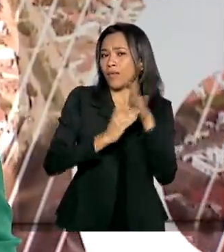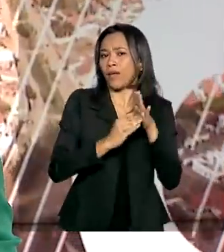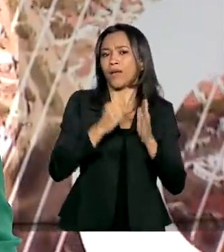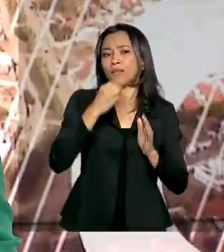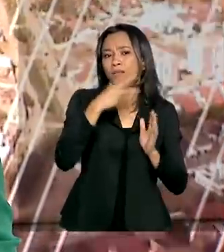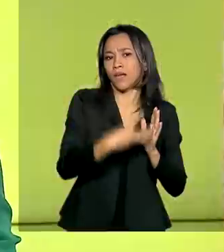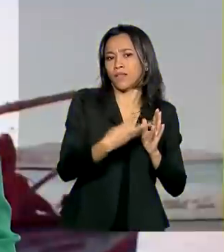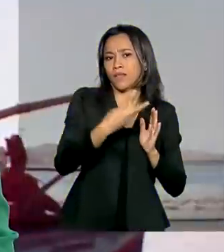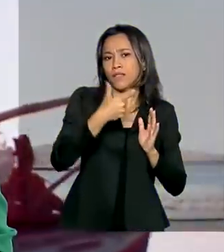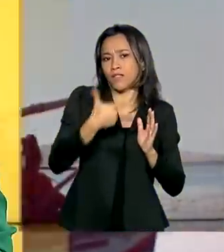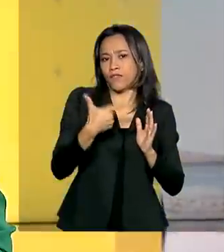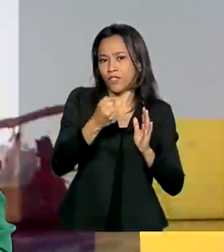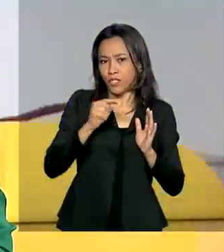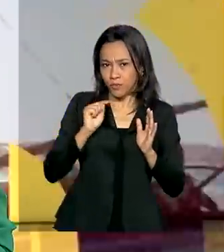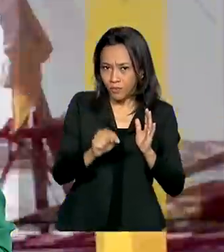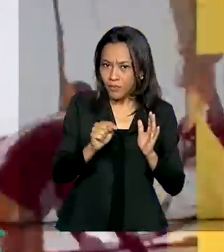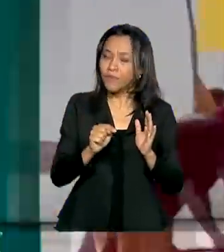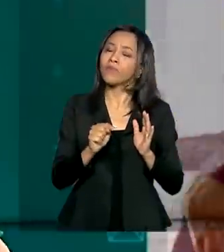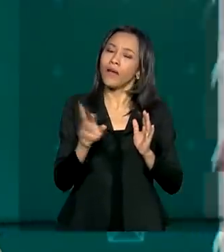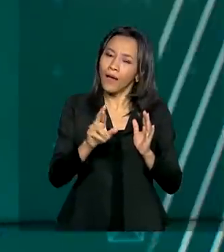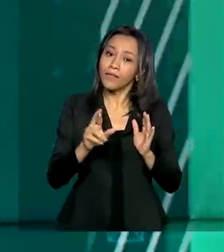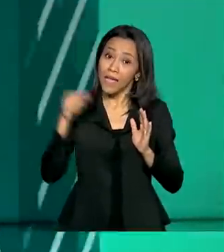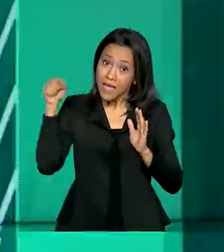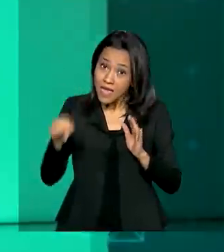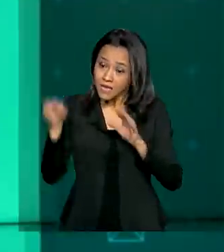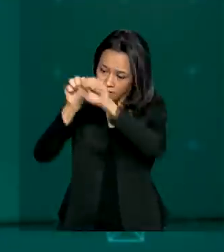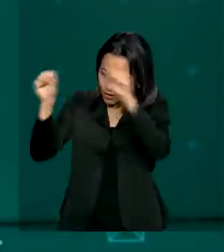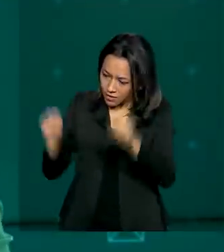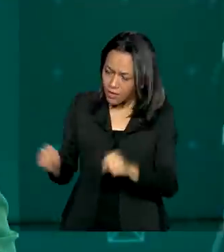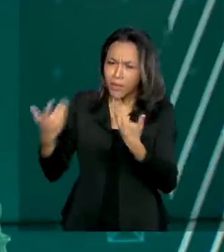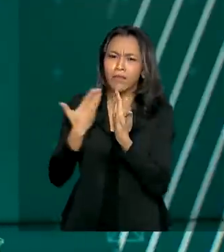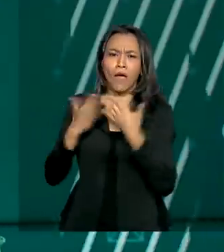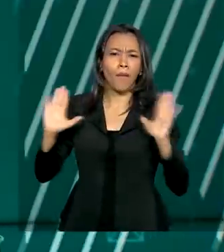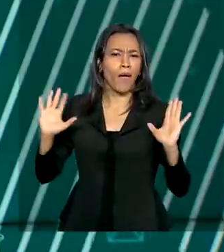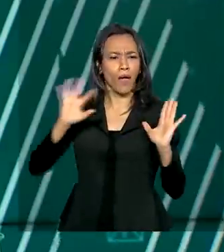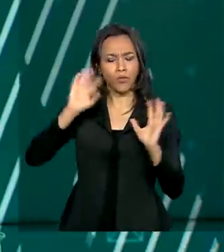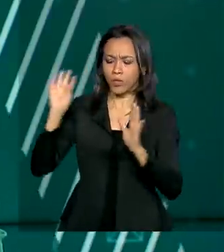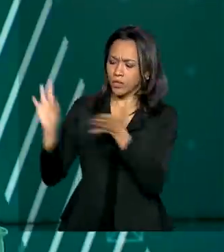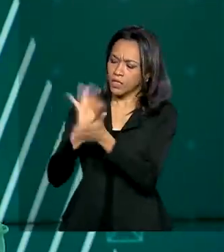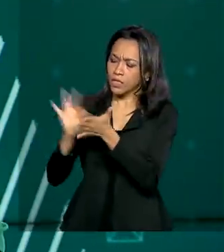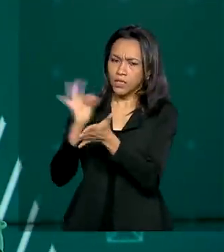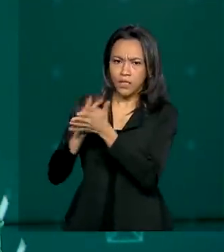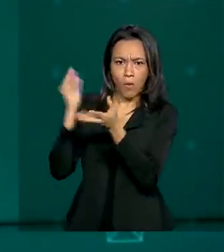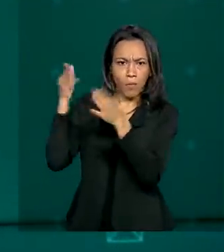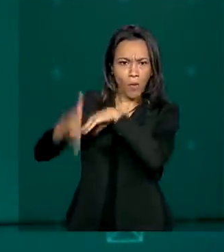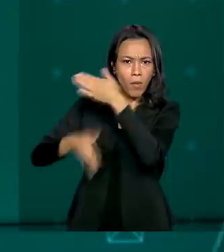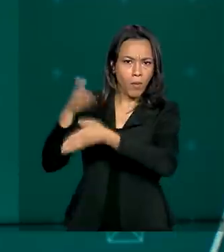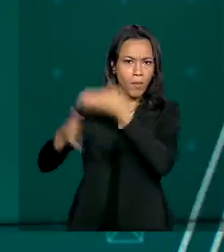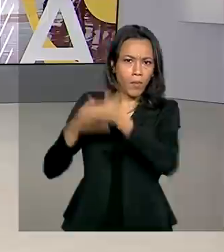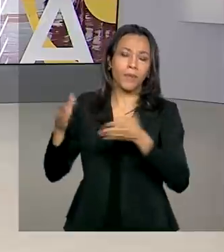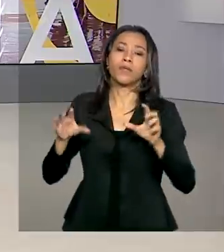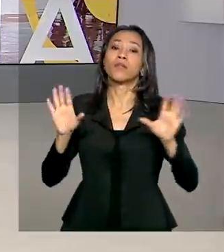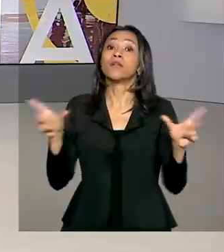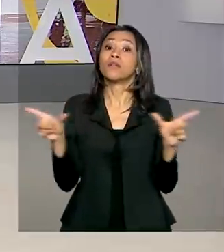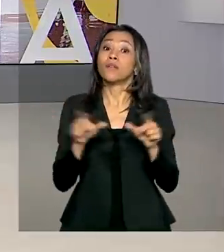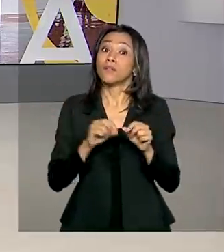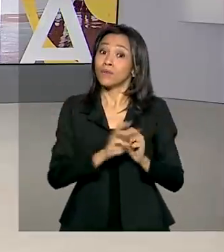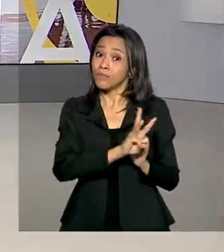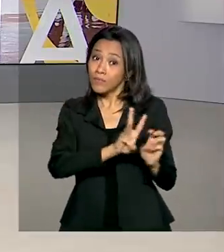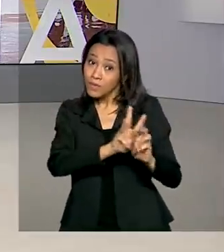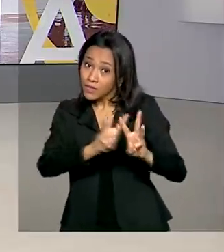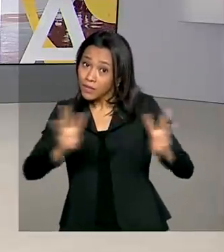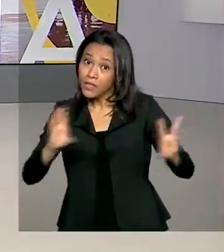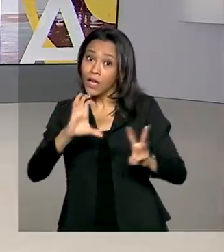é de 320 mil reais. O sistema já está disponível para cadastro no site da Conab. A